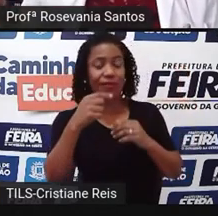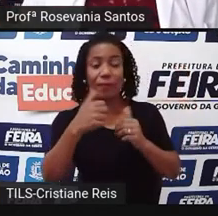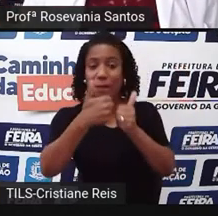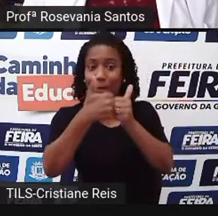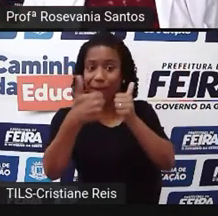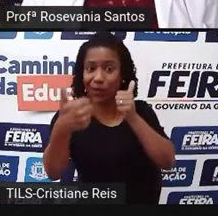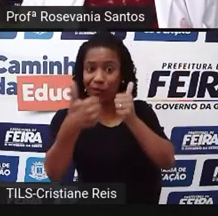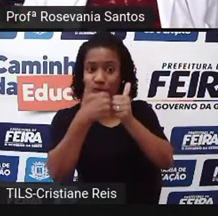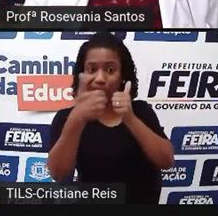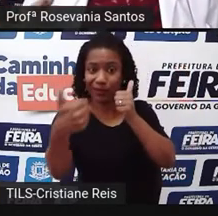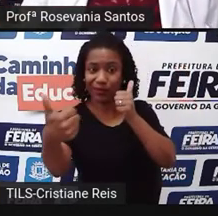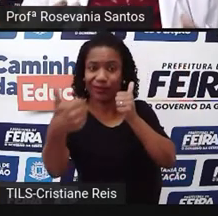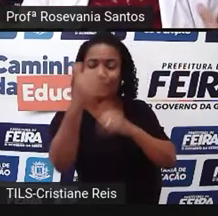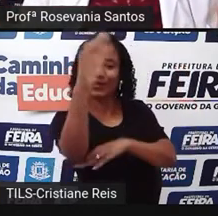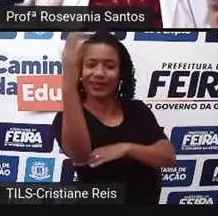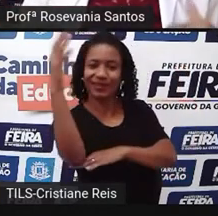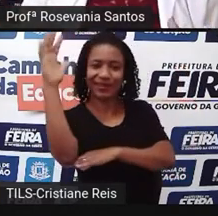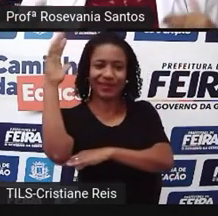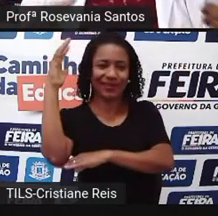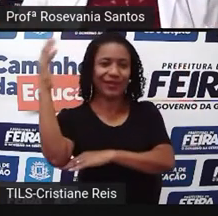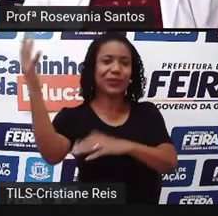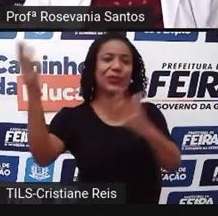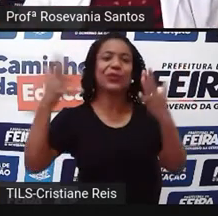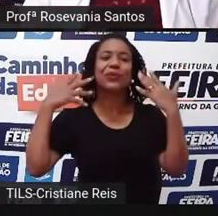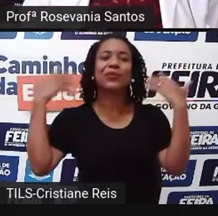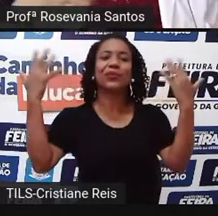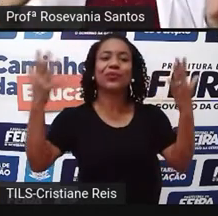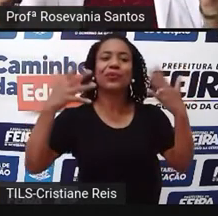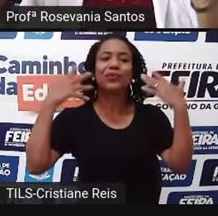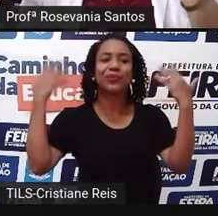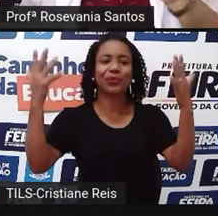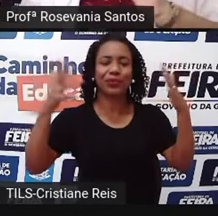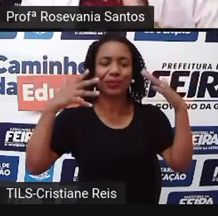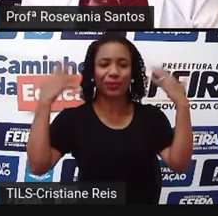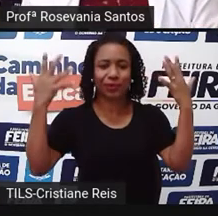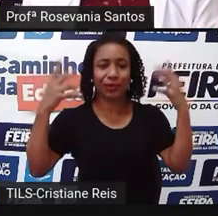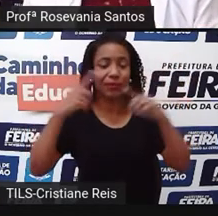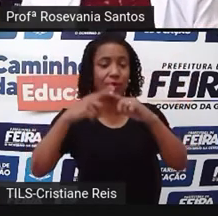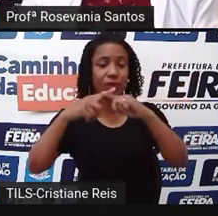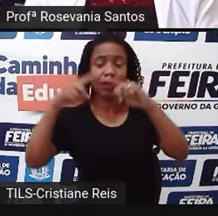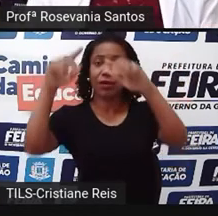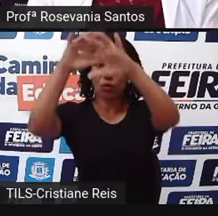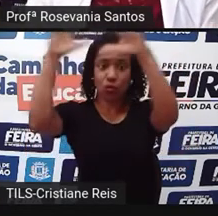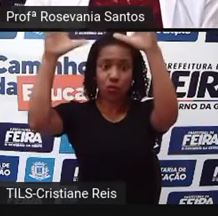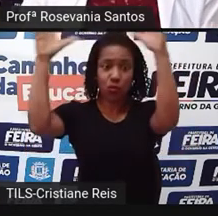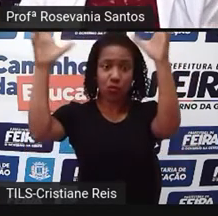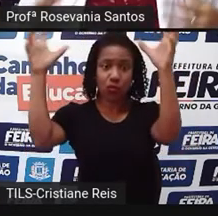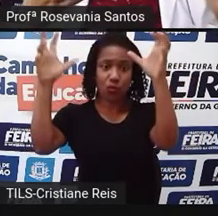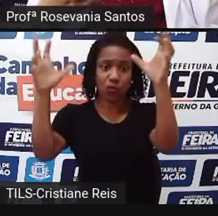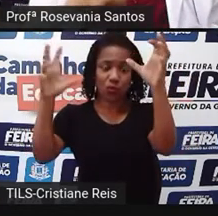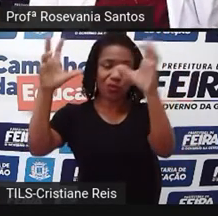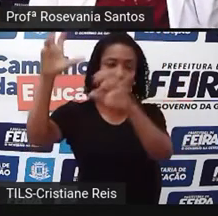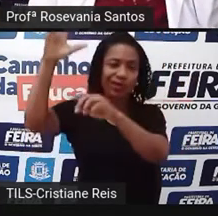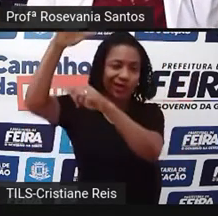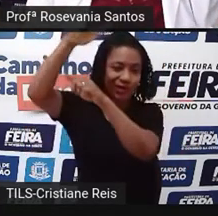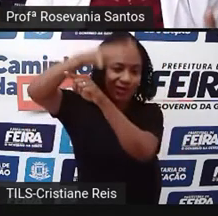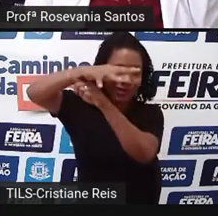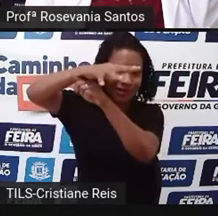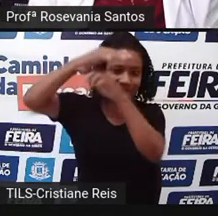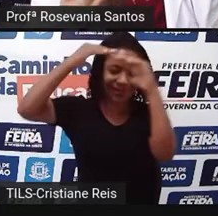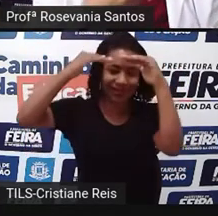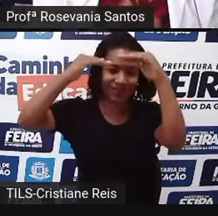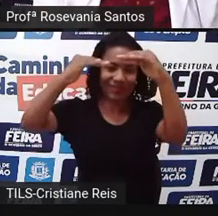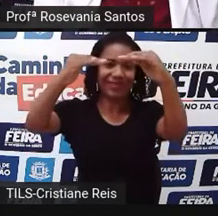diferença dela, porque a gente vai ter árvores horas semelhantes, né, à Mata Atlântica e horas